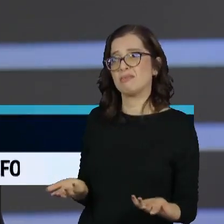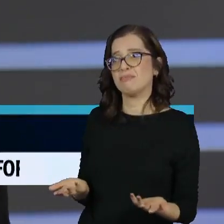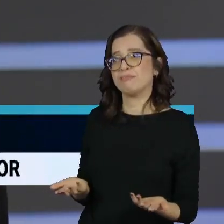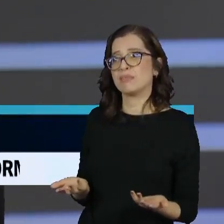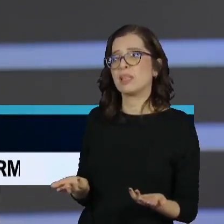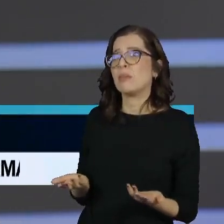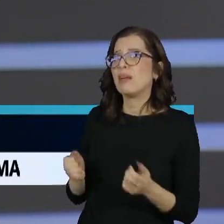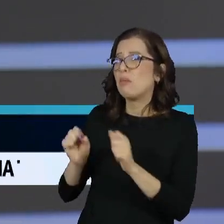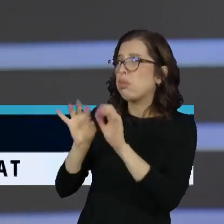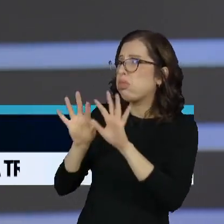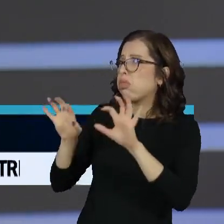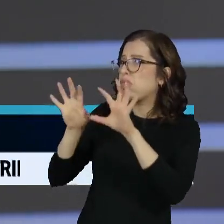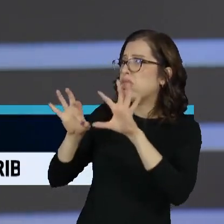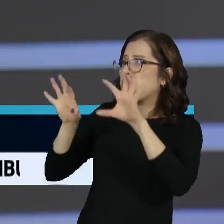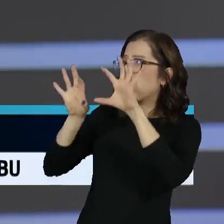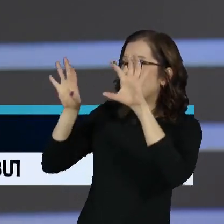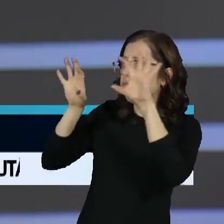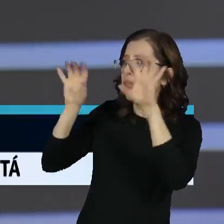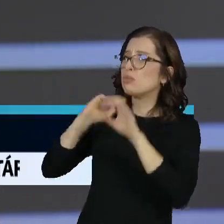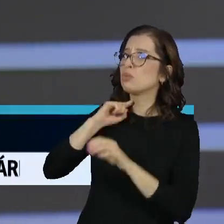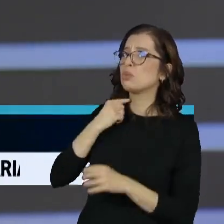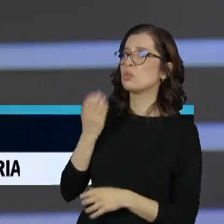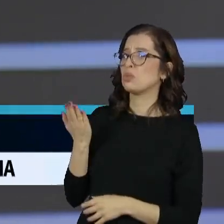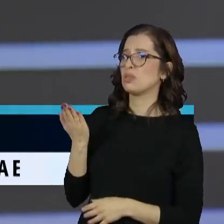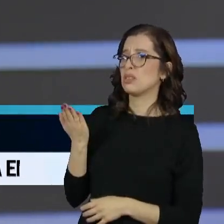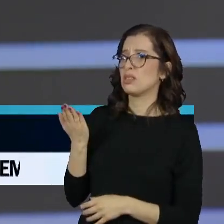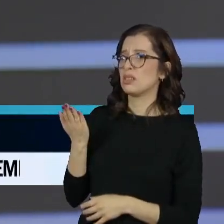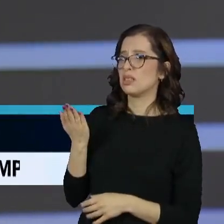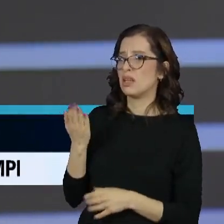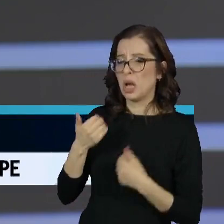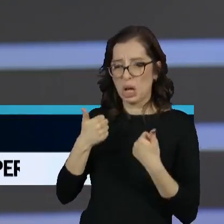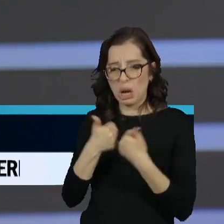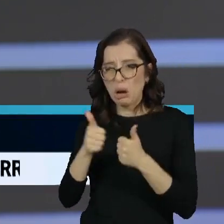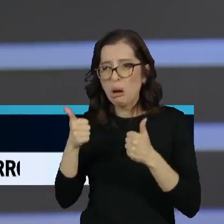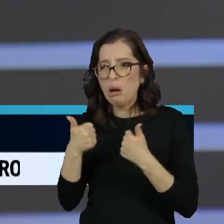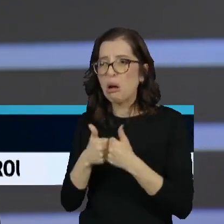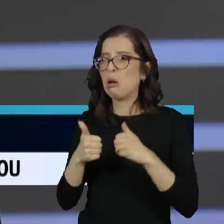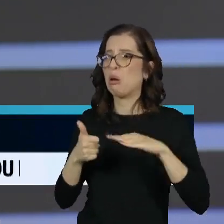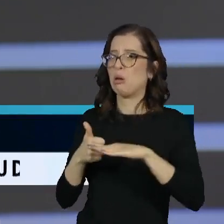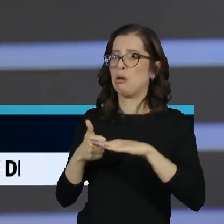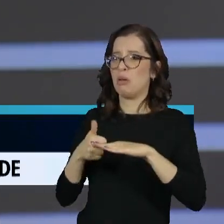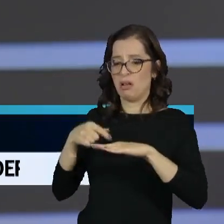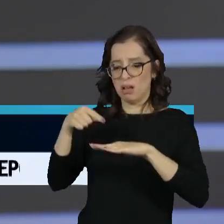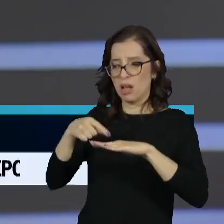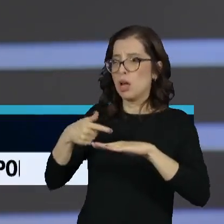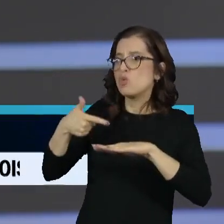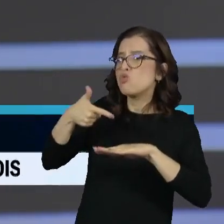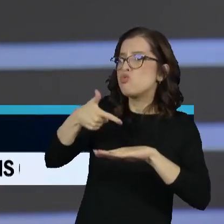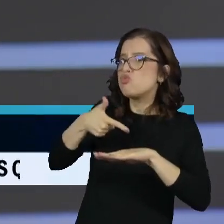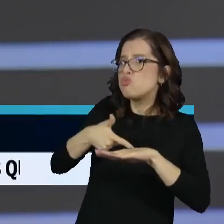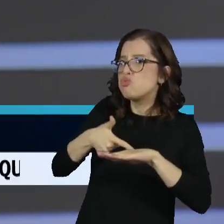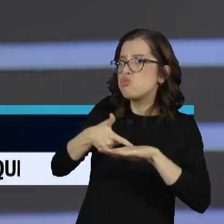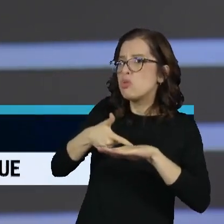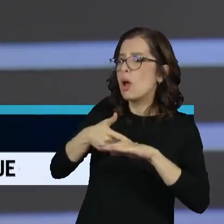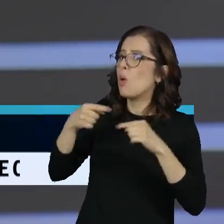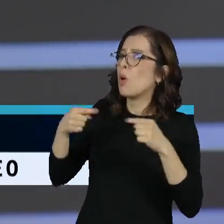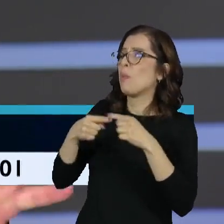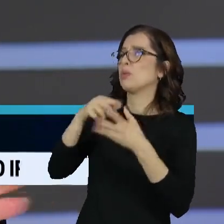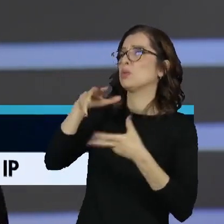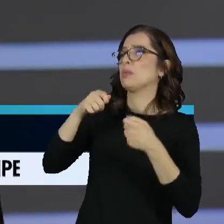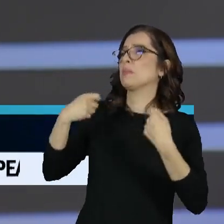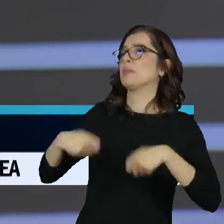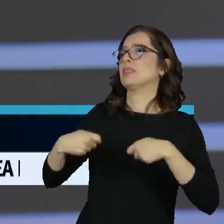uso do diesel e a questão, eu quero insistir, que é a questão do combustível fóssil. Eu acho que o grande desafio do mundo é